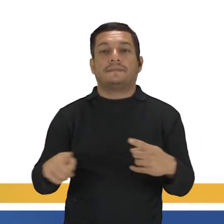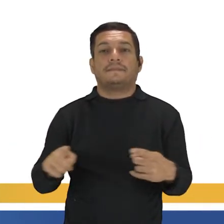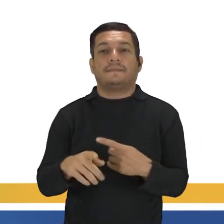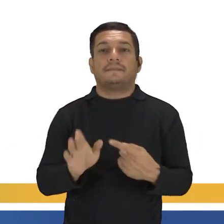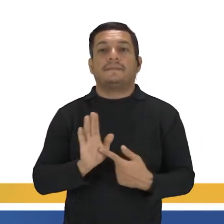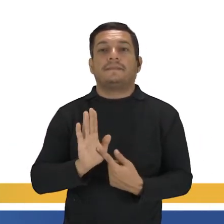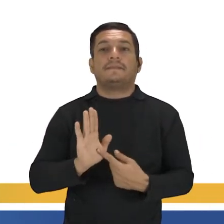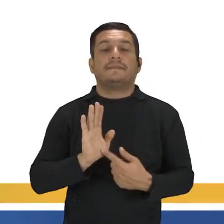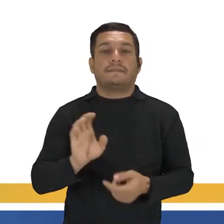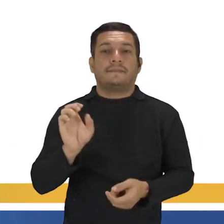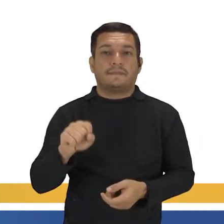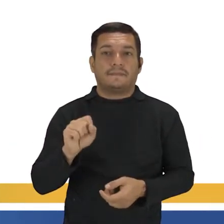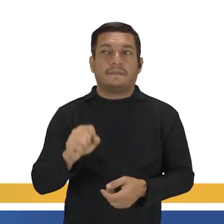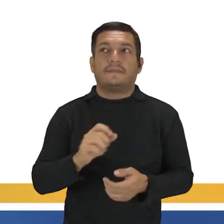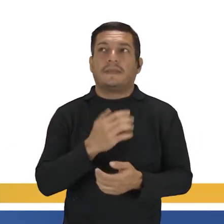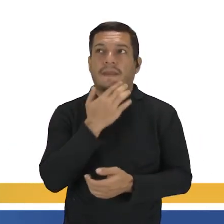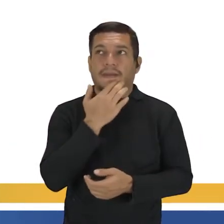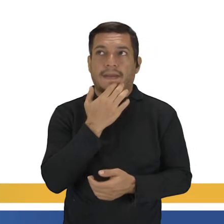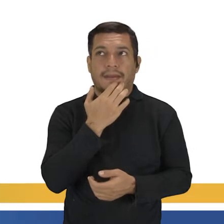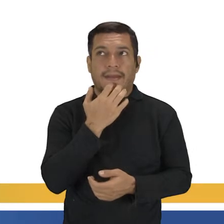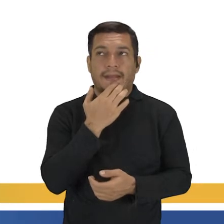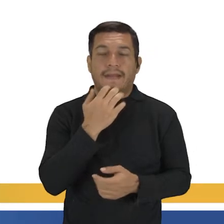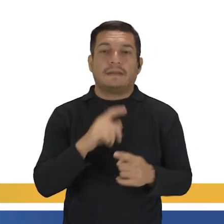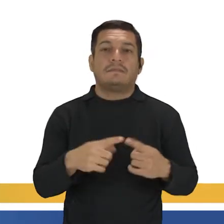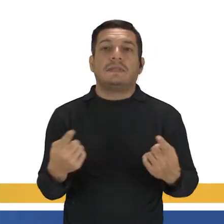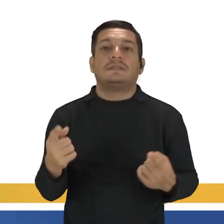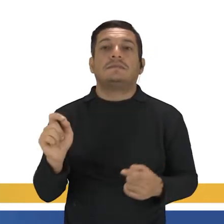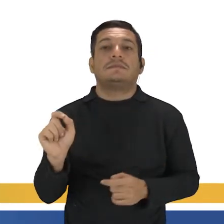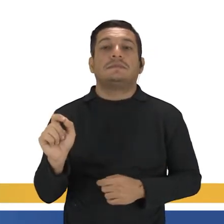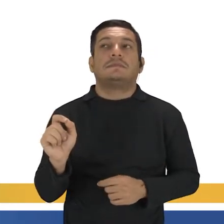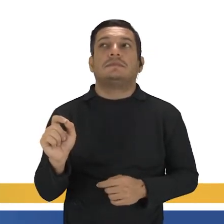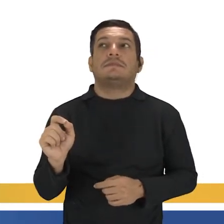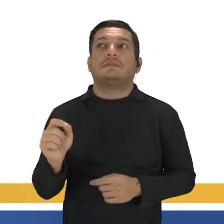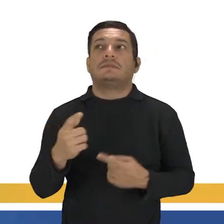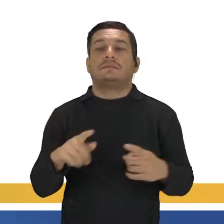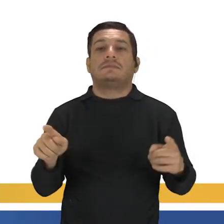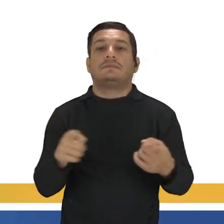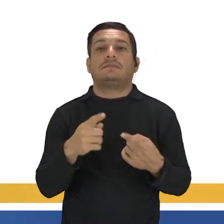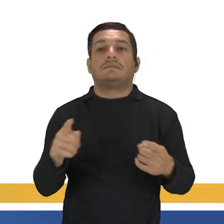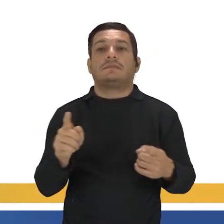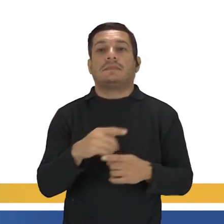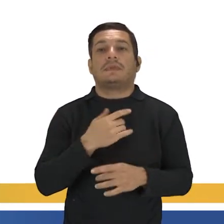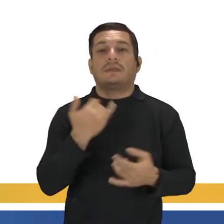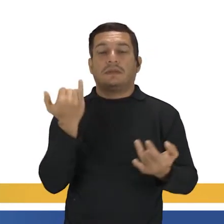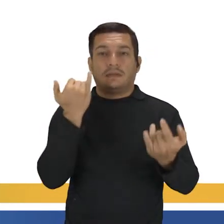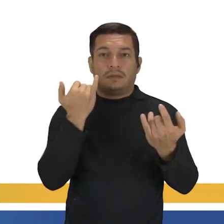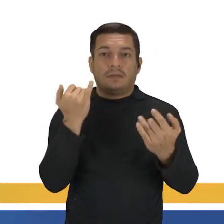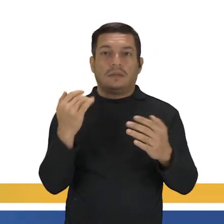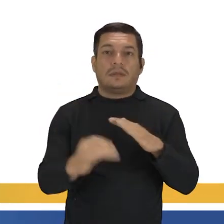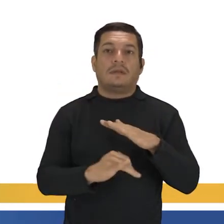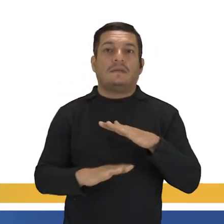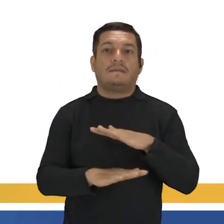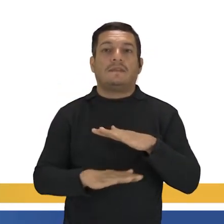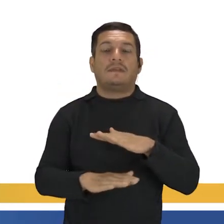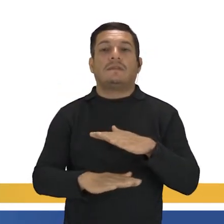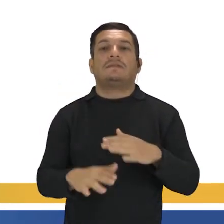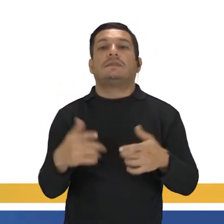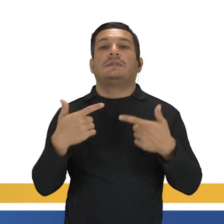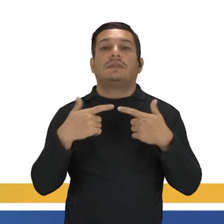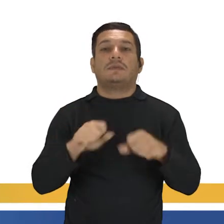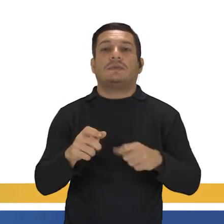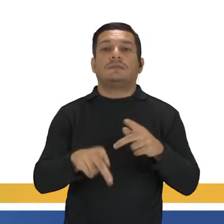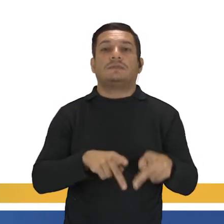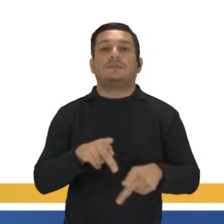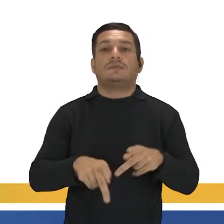aparece sim. Mas são músicas assim, descoladas, informais, tá? A linguagem